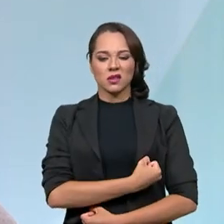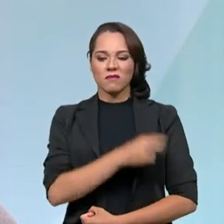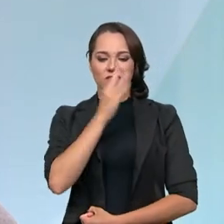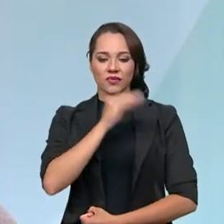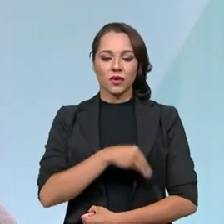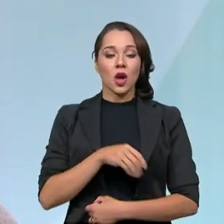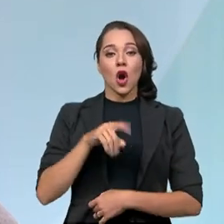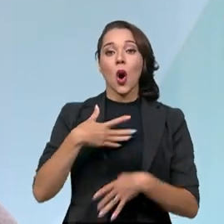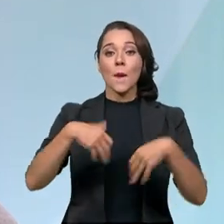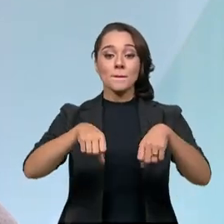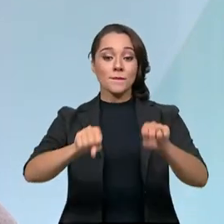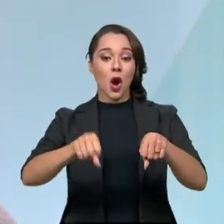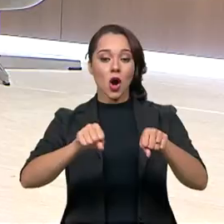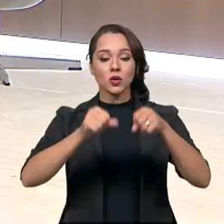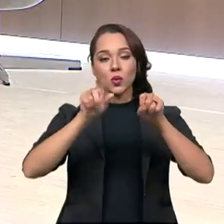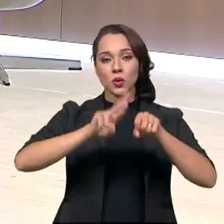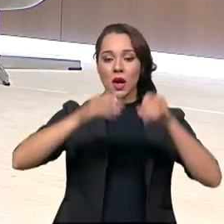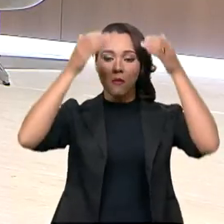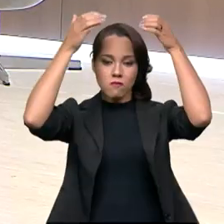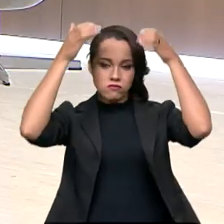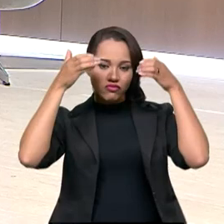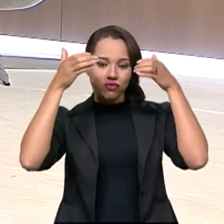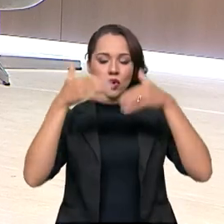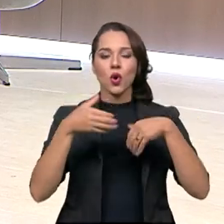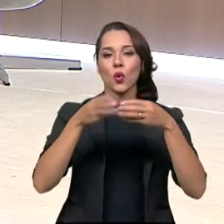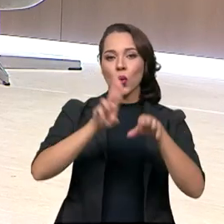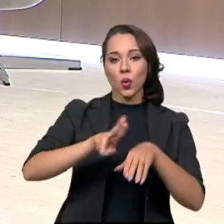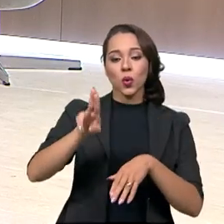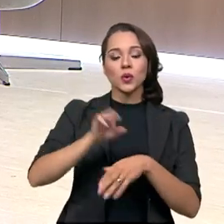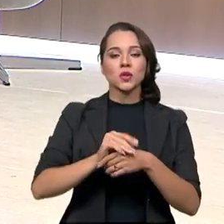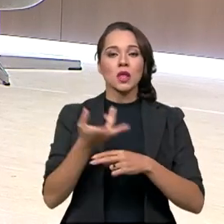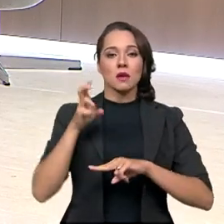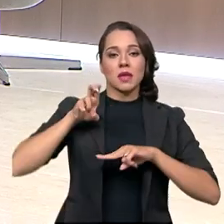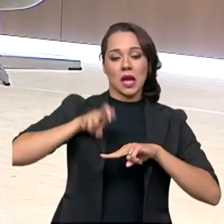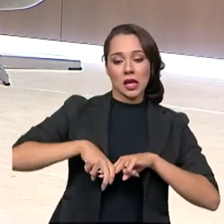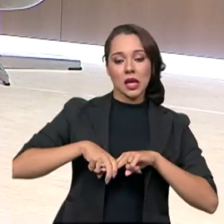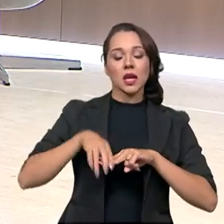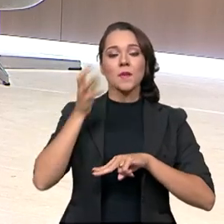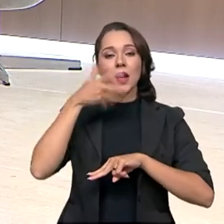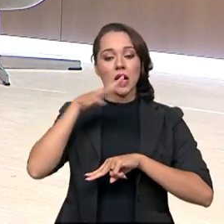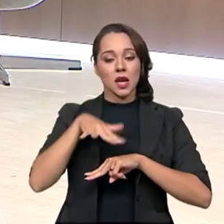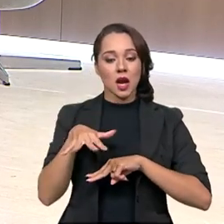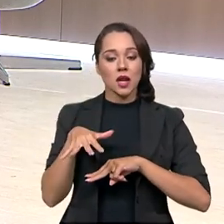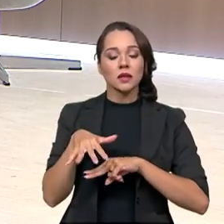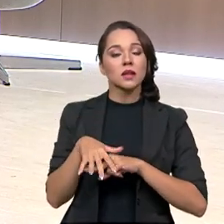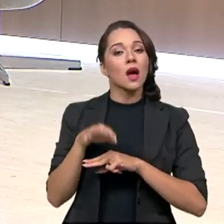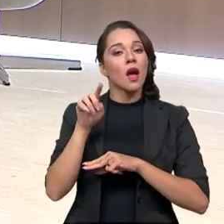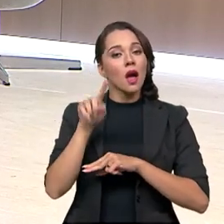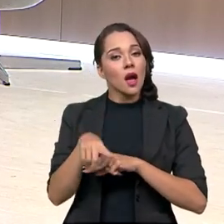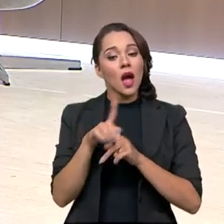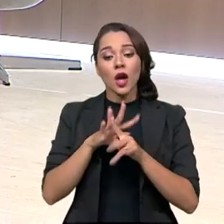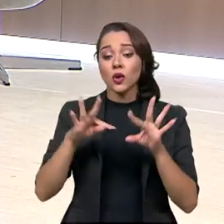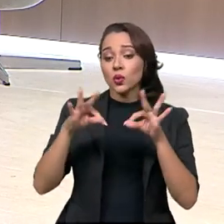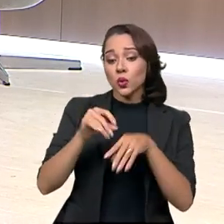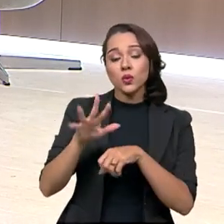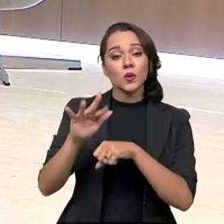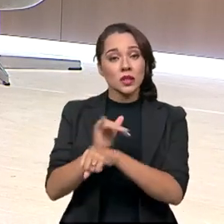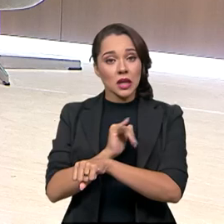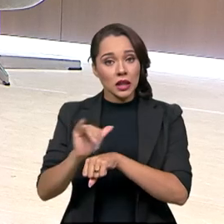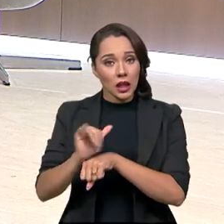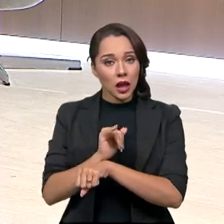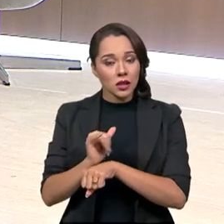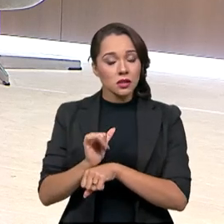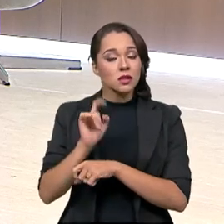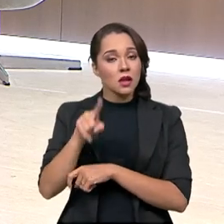No caso de motocicletas, o capacete, o uso de capacete, da cadeirinha para a criança. Então, são todas as medidas e